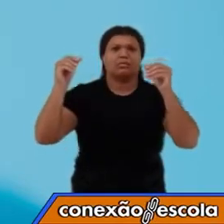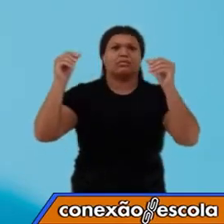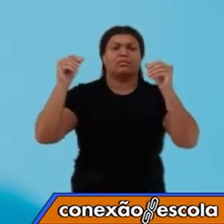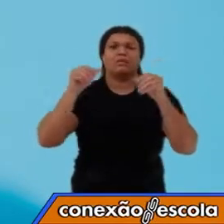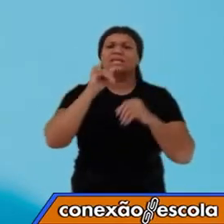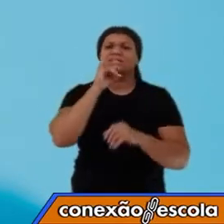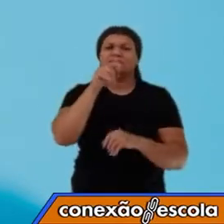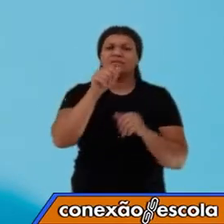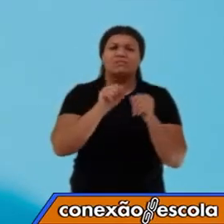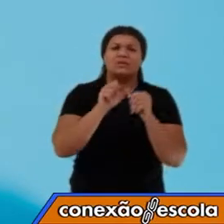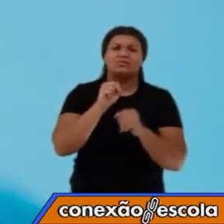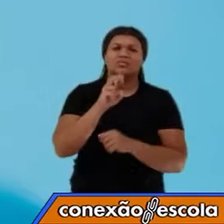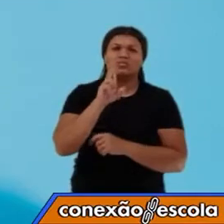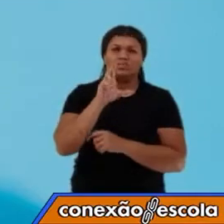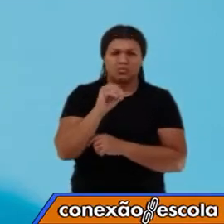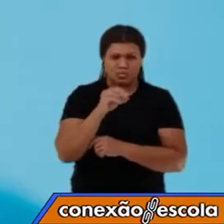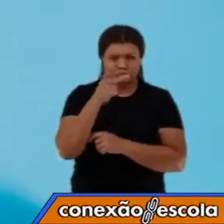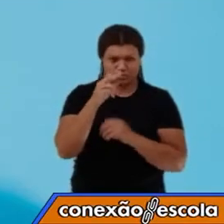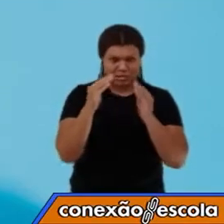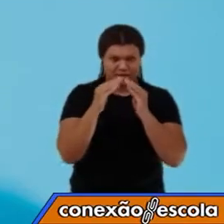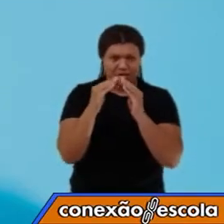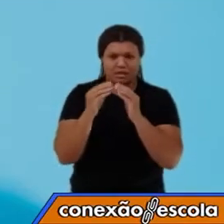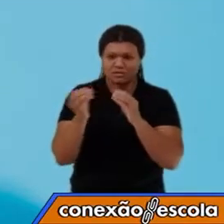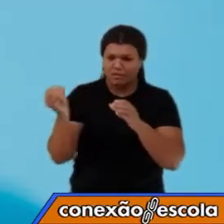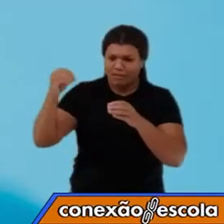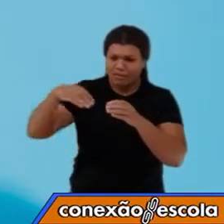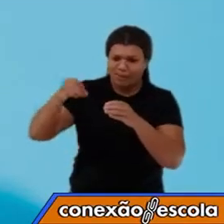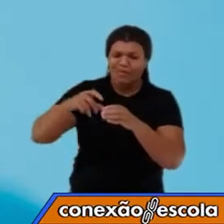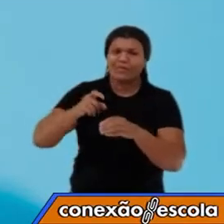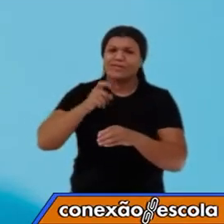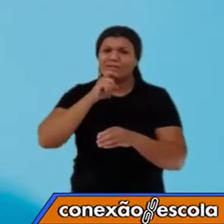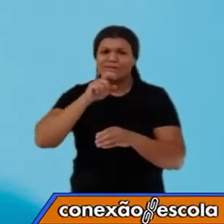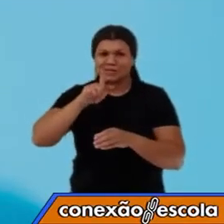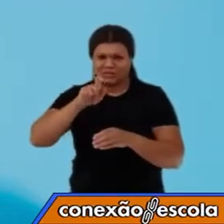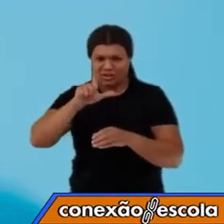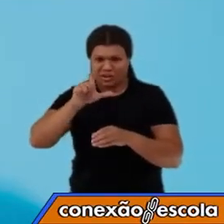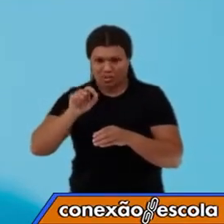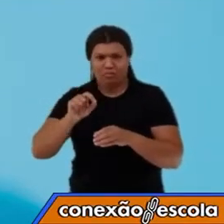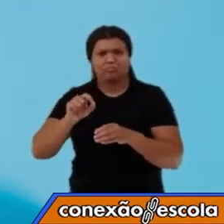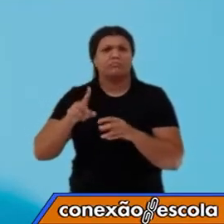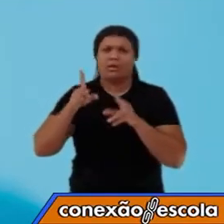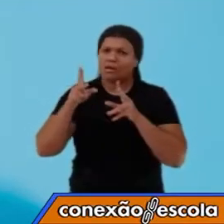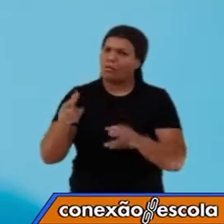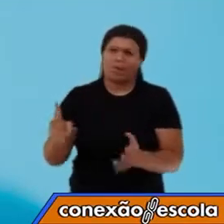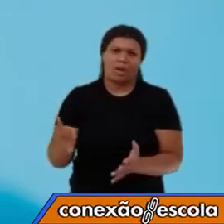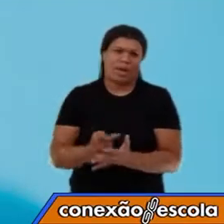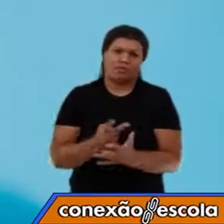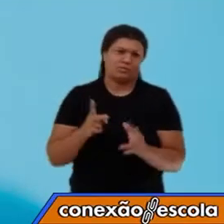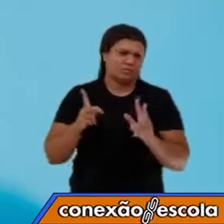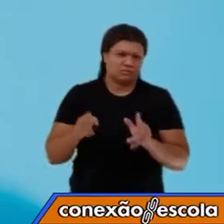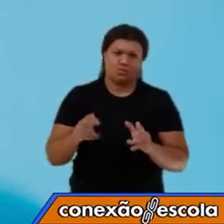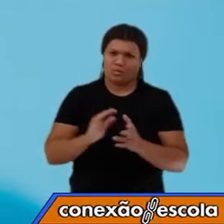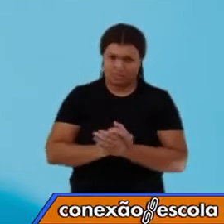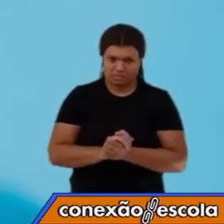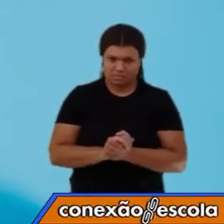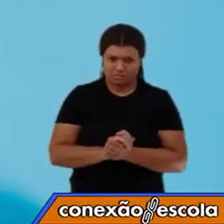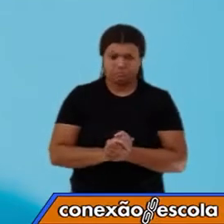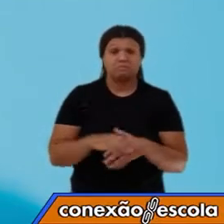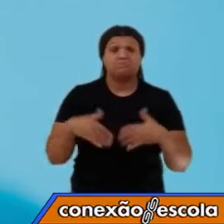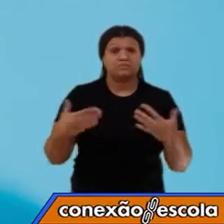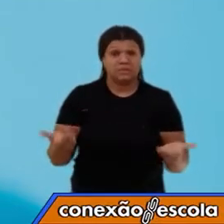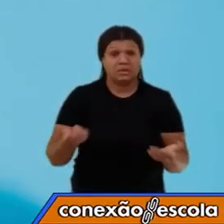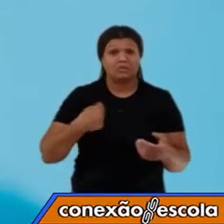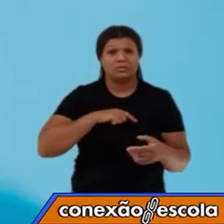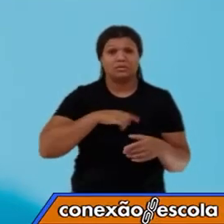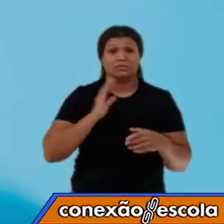suco na sua casa, coloca gelo, é o mesmo movimento, certo? Então, nós vamos chegando ao